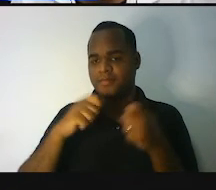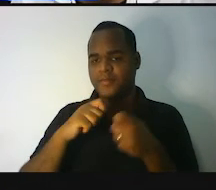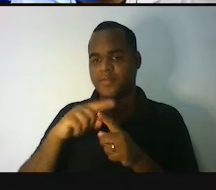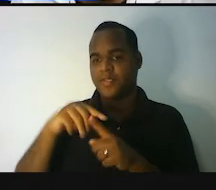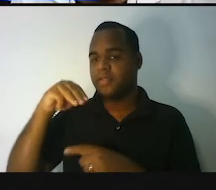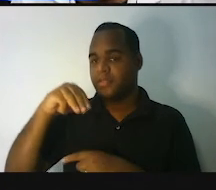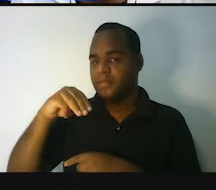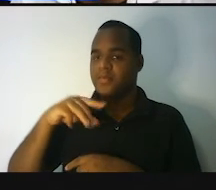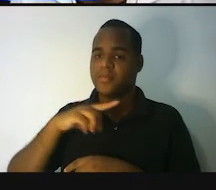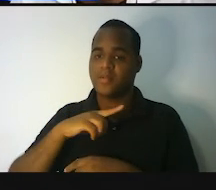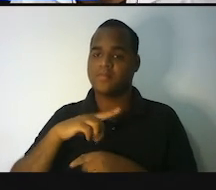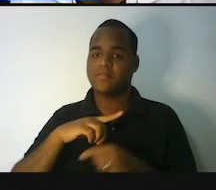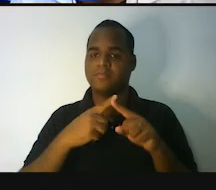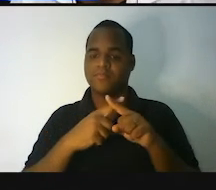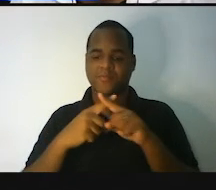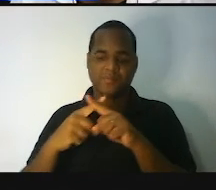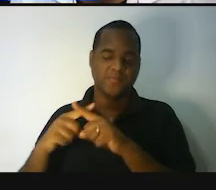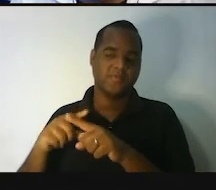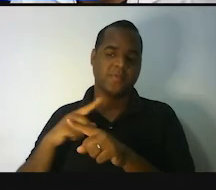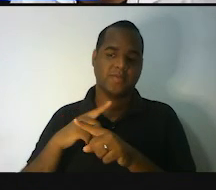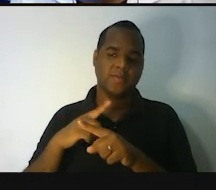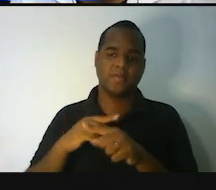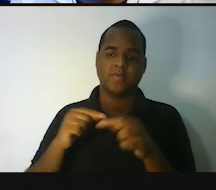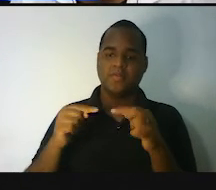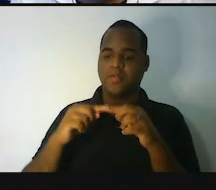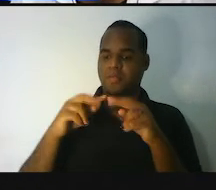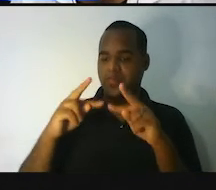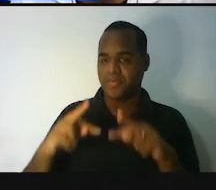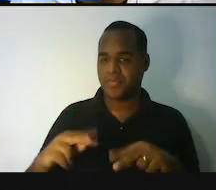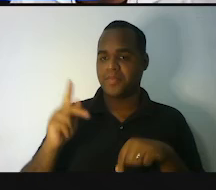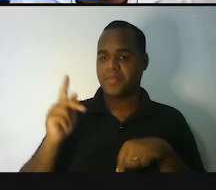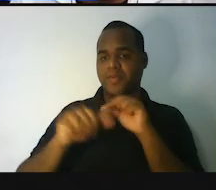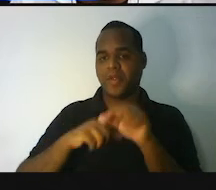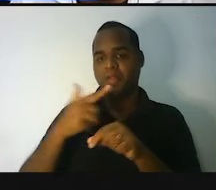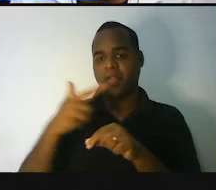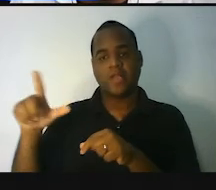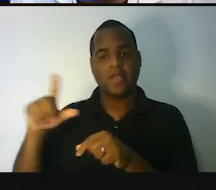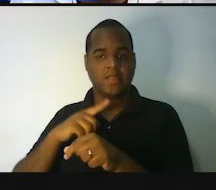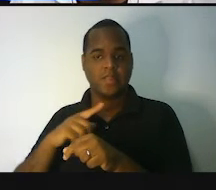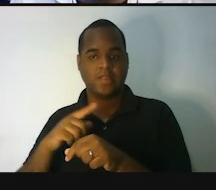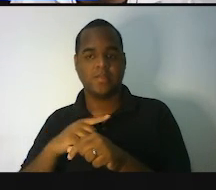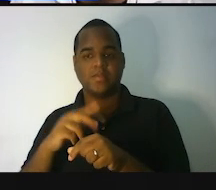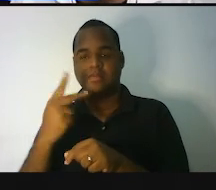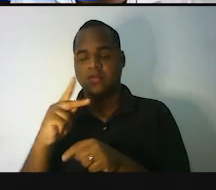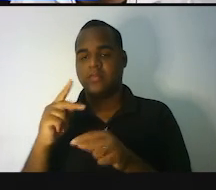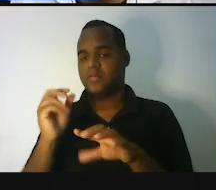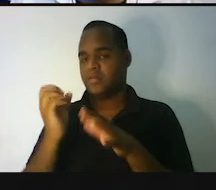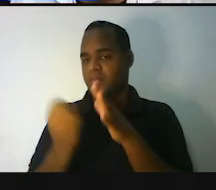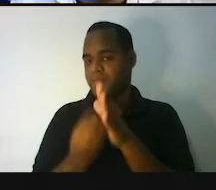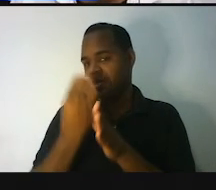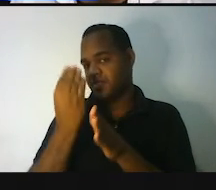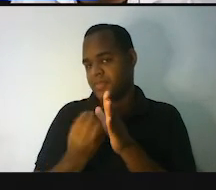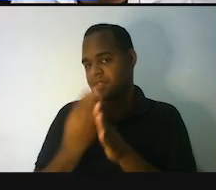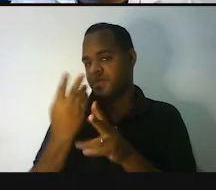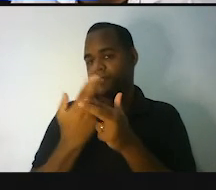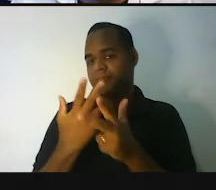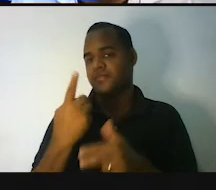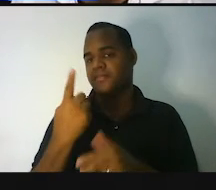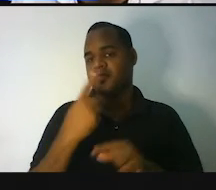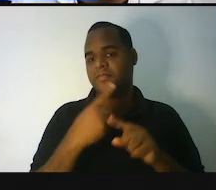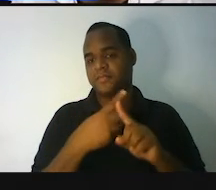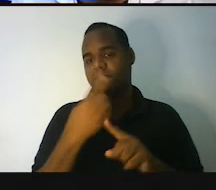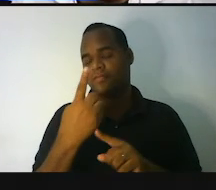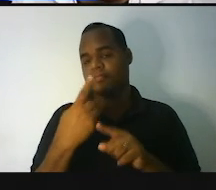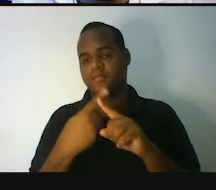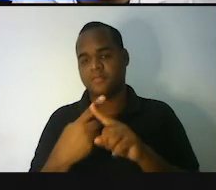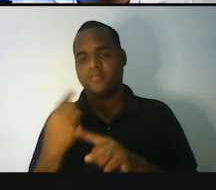multiplicado. Então na potenciação ele fica lá embaixo. E lá em cima aparece um número que é a quantidade de